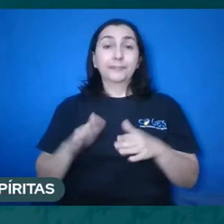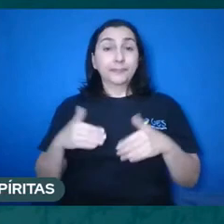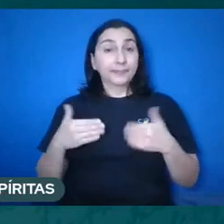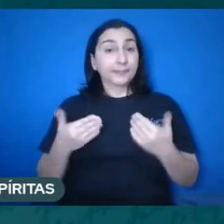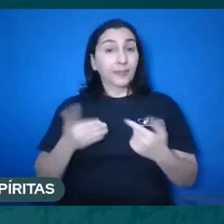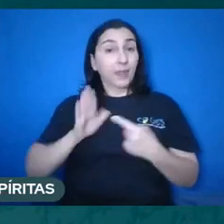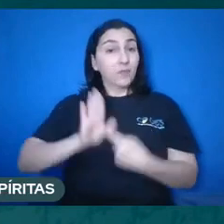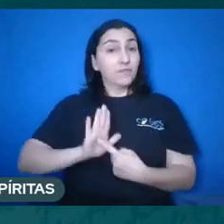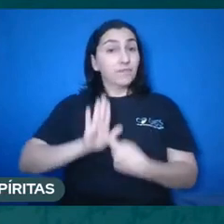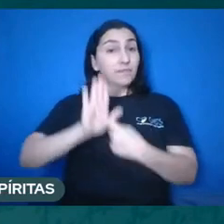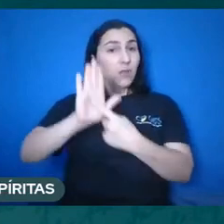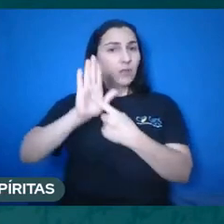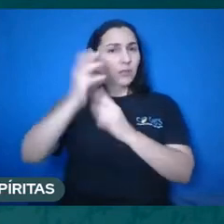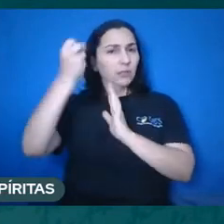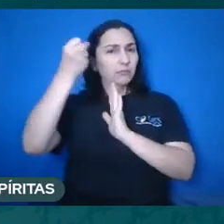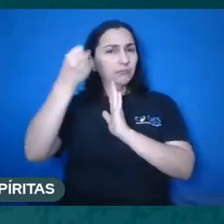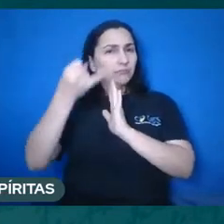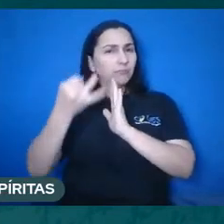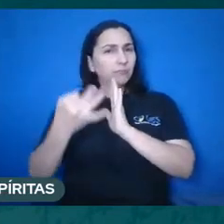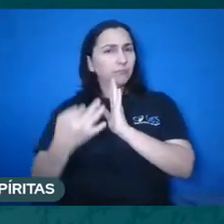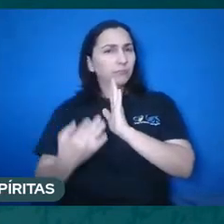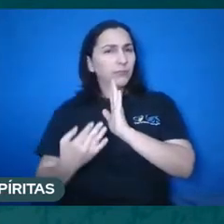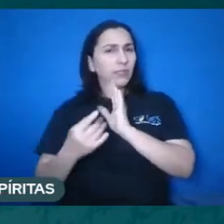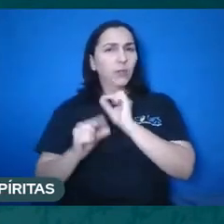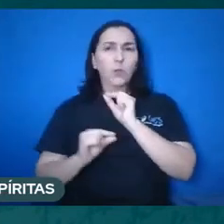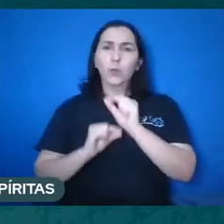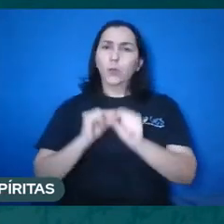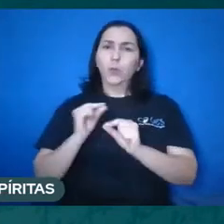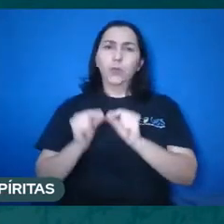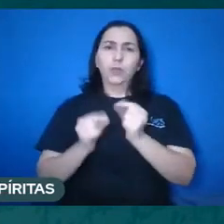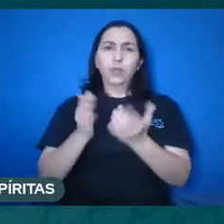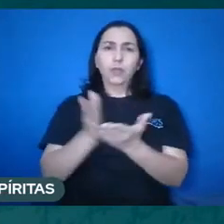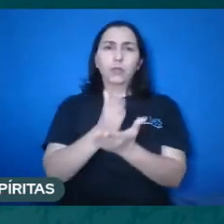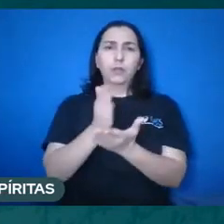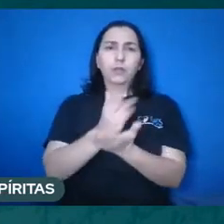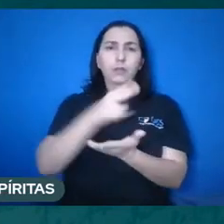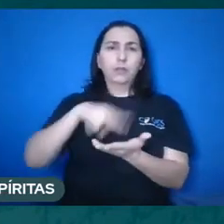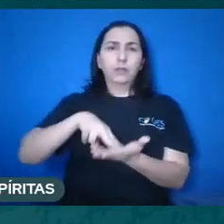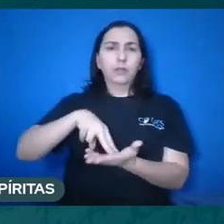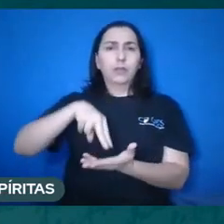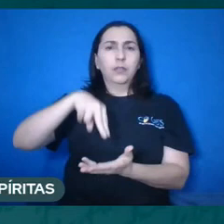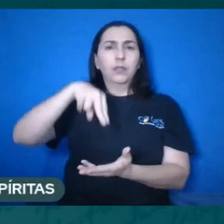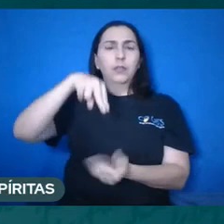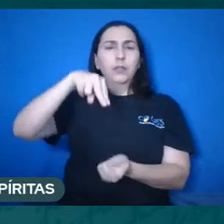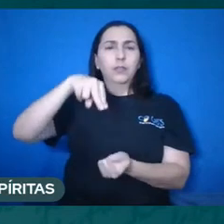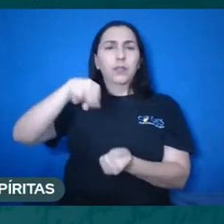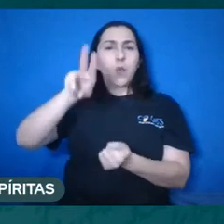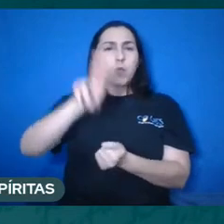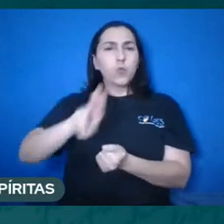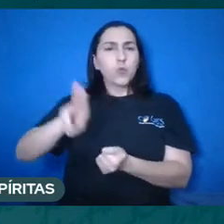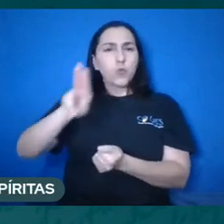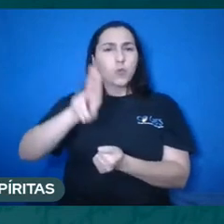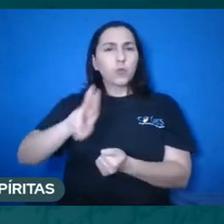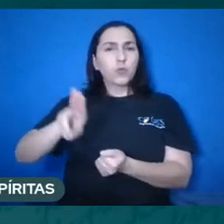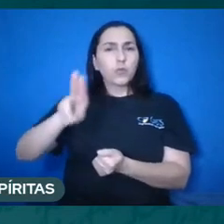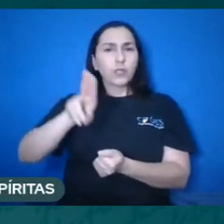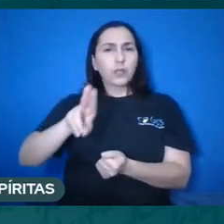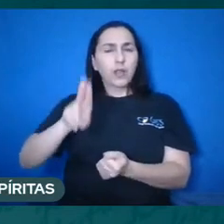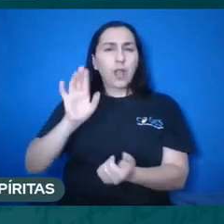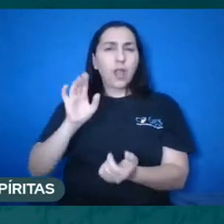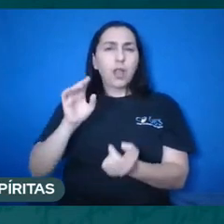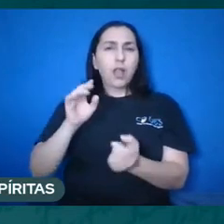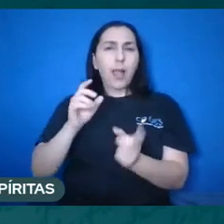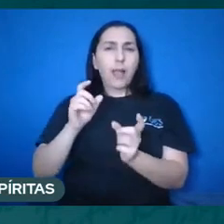Kardec diz que para o livro dos Espíritos, ele utilizaria justamente essa última